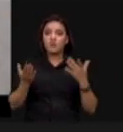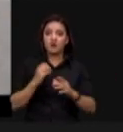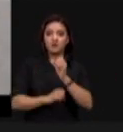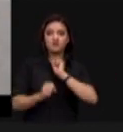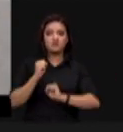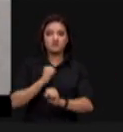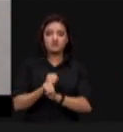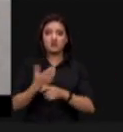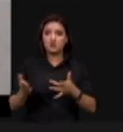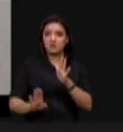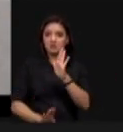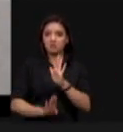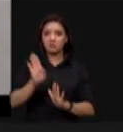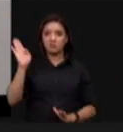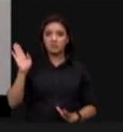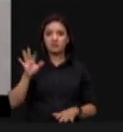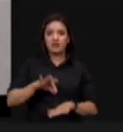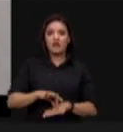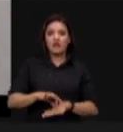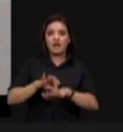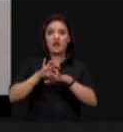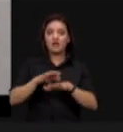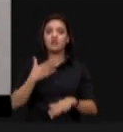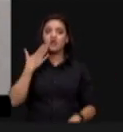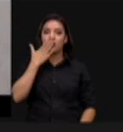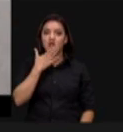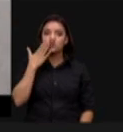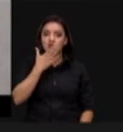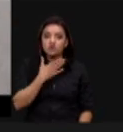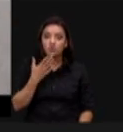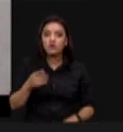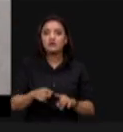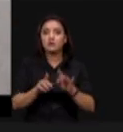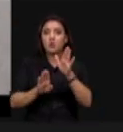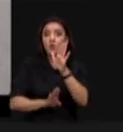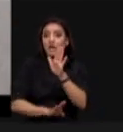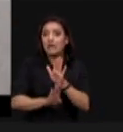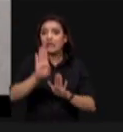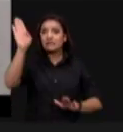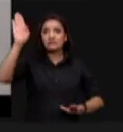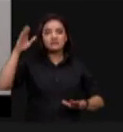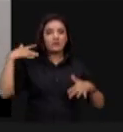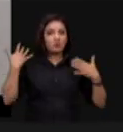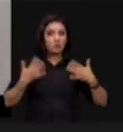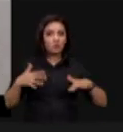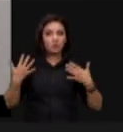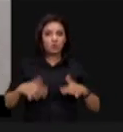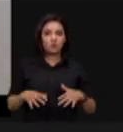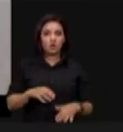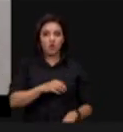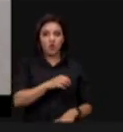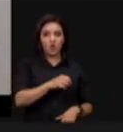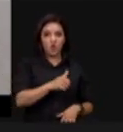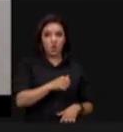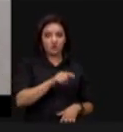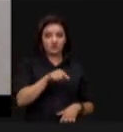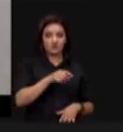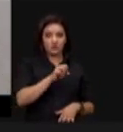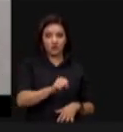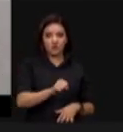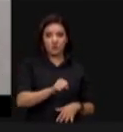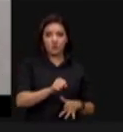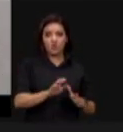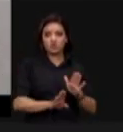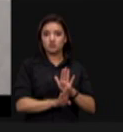,56 para 4,91. Açúcar no crescimento foi realmente espetacular de 11,8 para 19,9